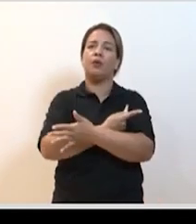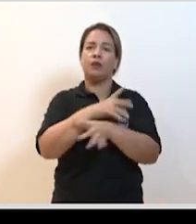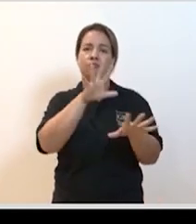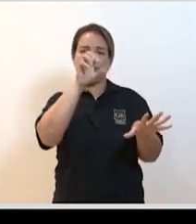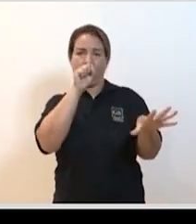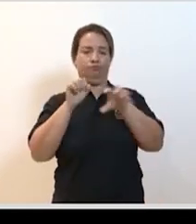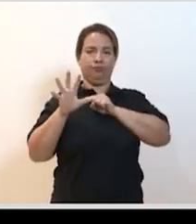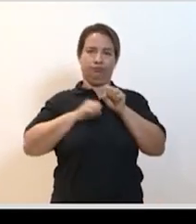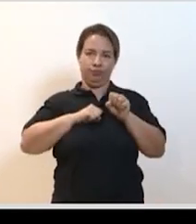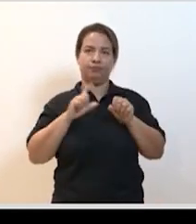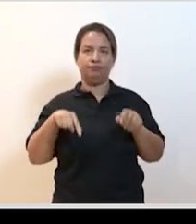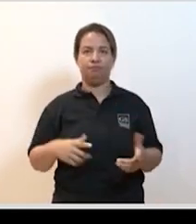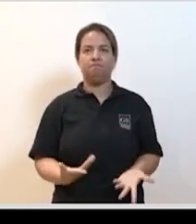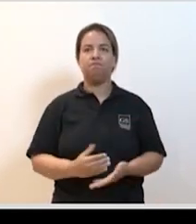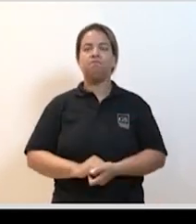a infecção cruzada.